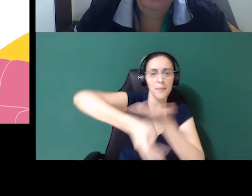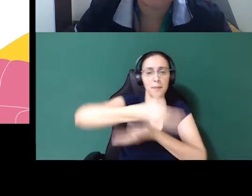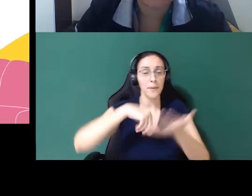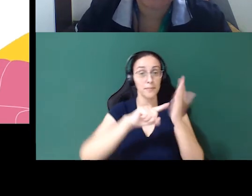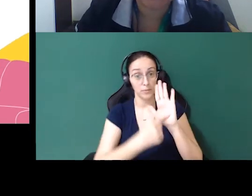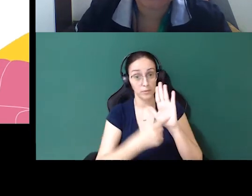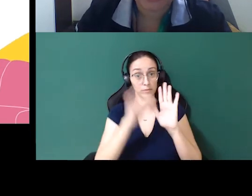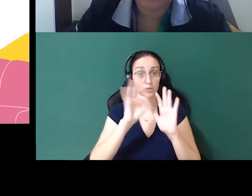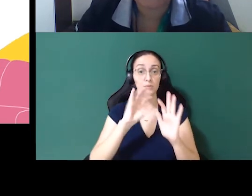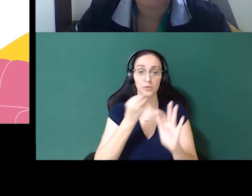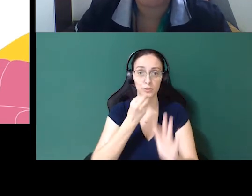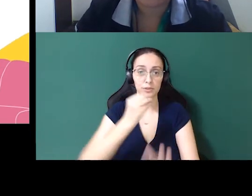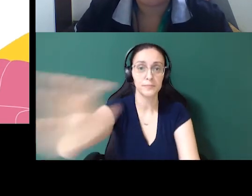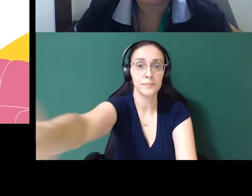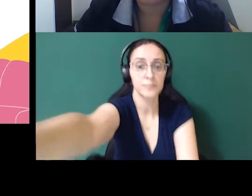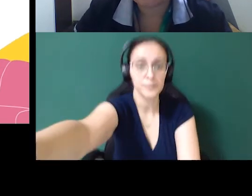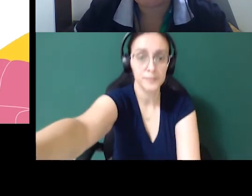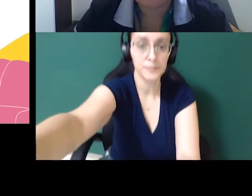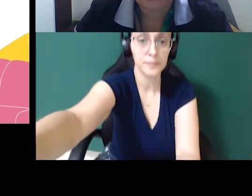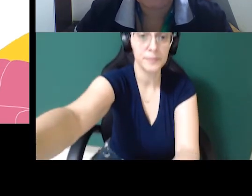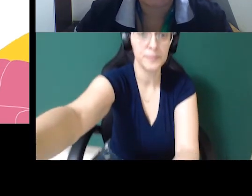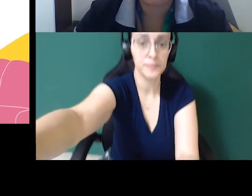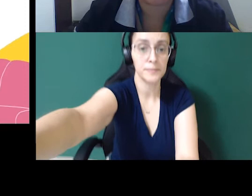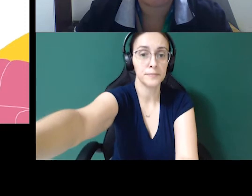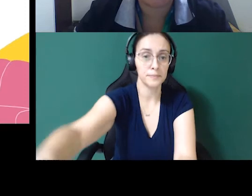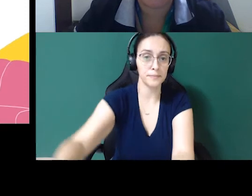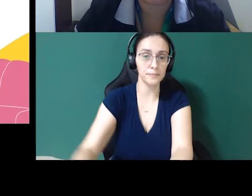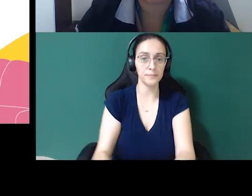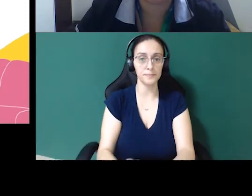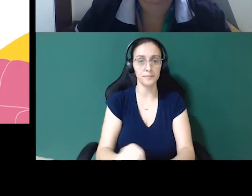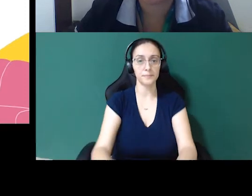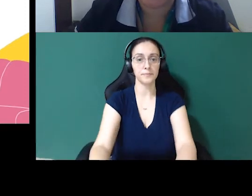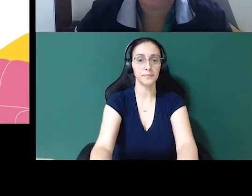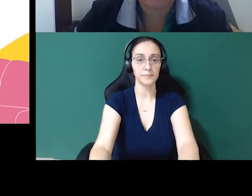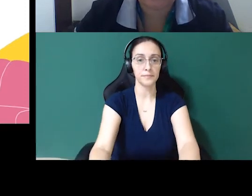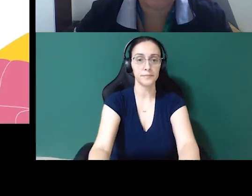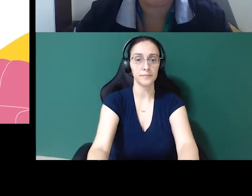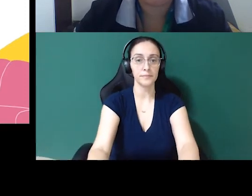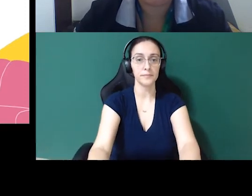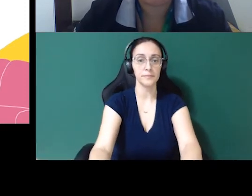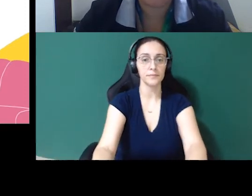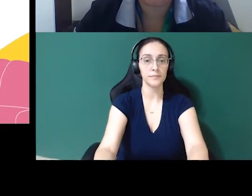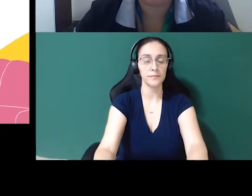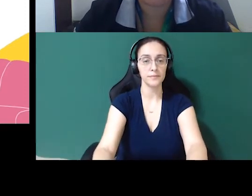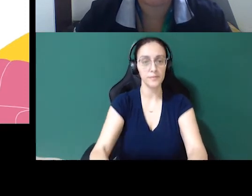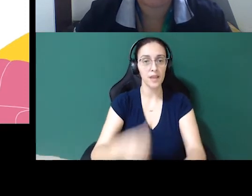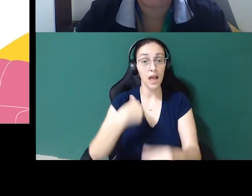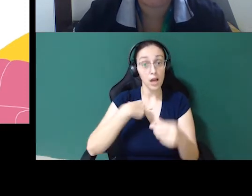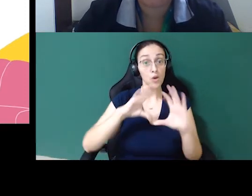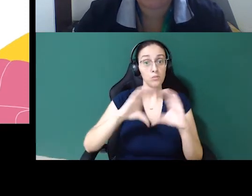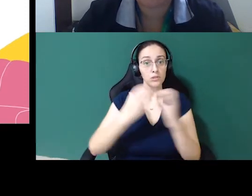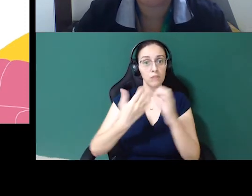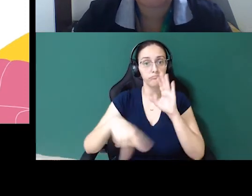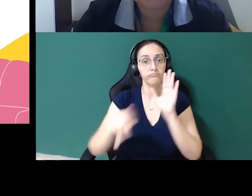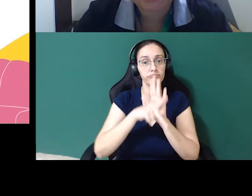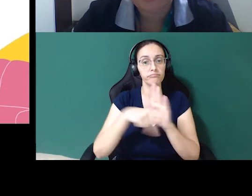identificar essas oportunidades. E as comunidades, elas são comunidades bem locais que você tem